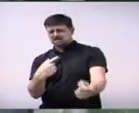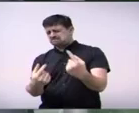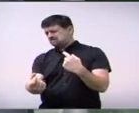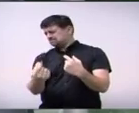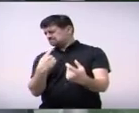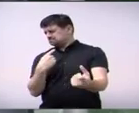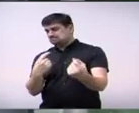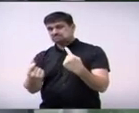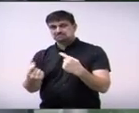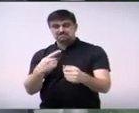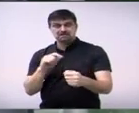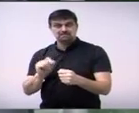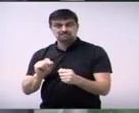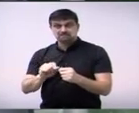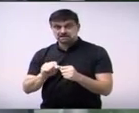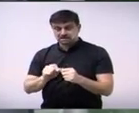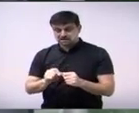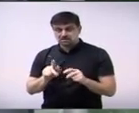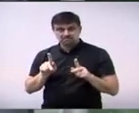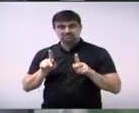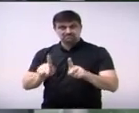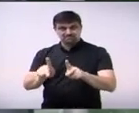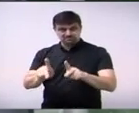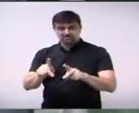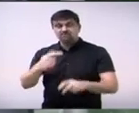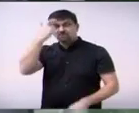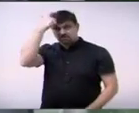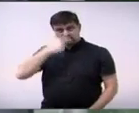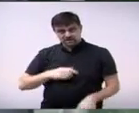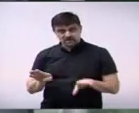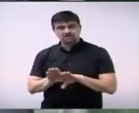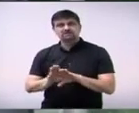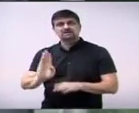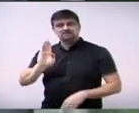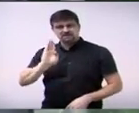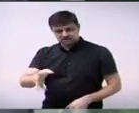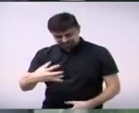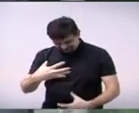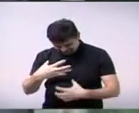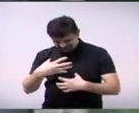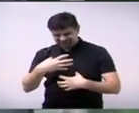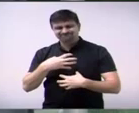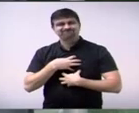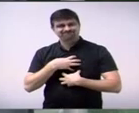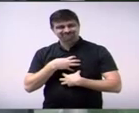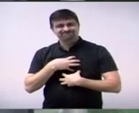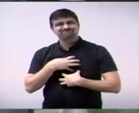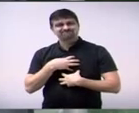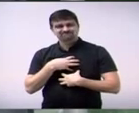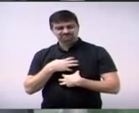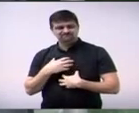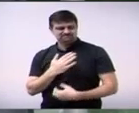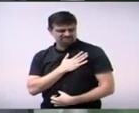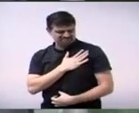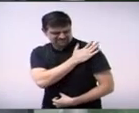vezes as manifestações, eu já fui também vítima de